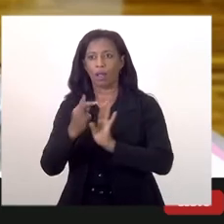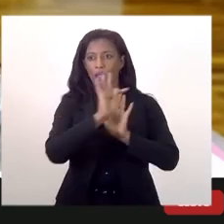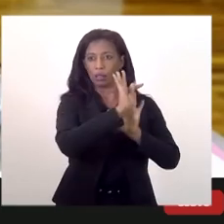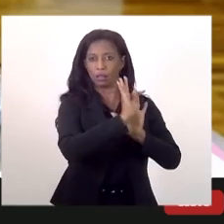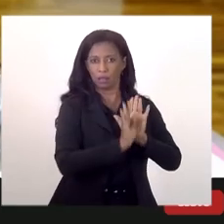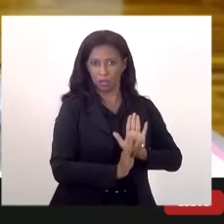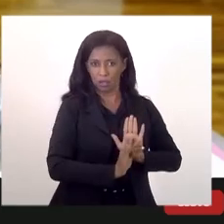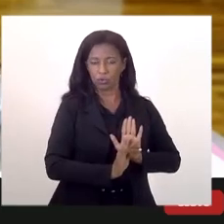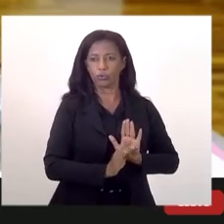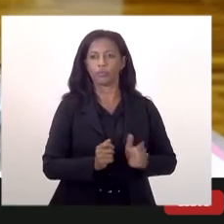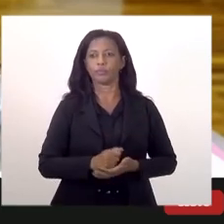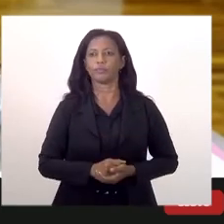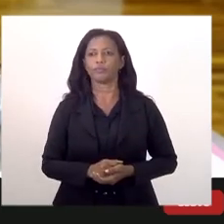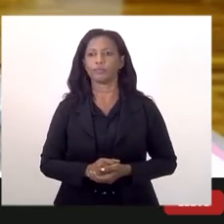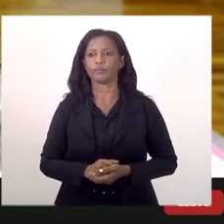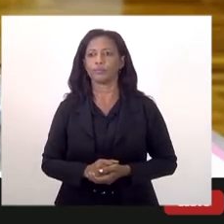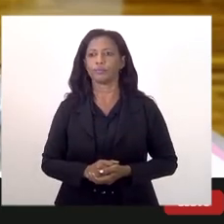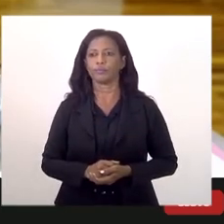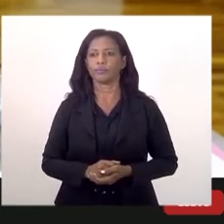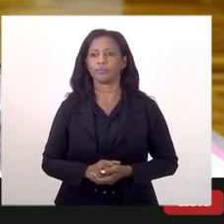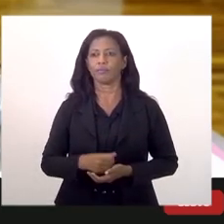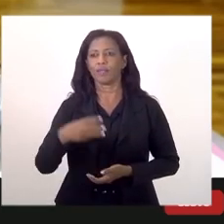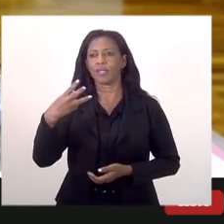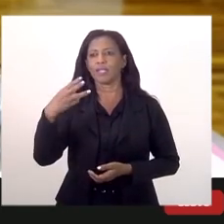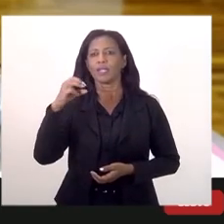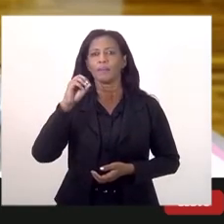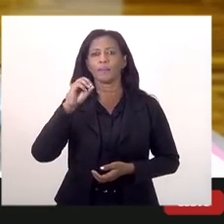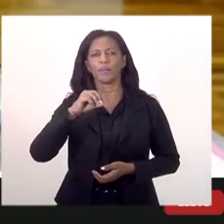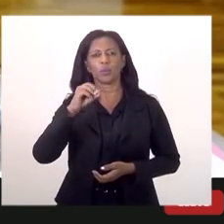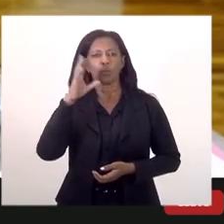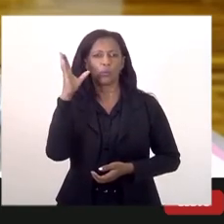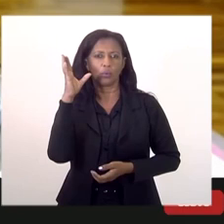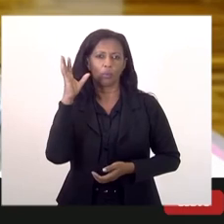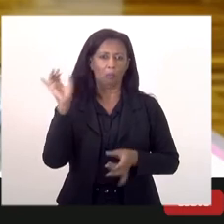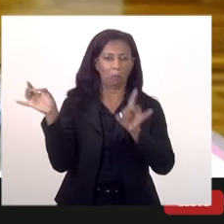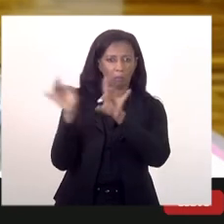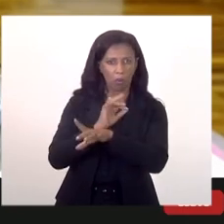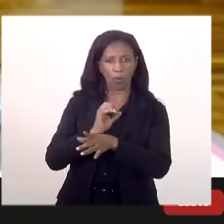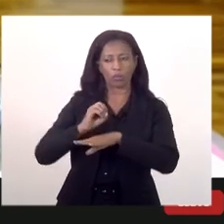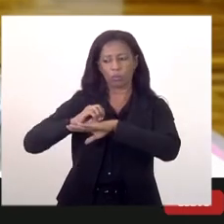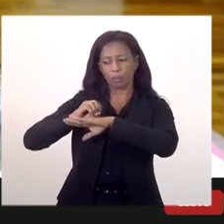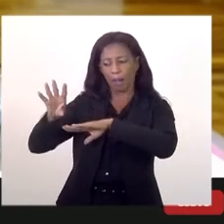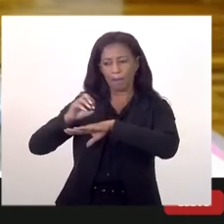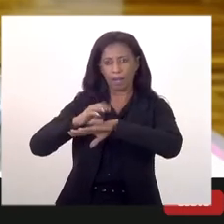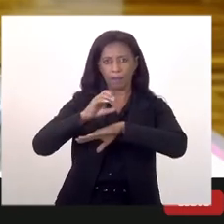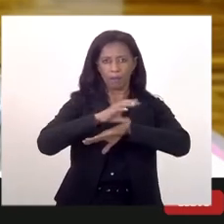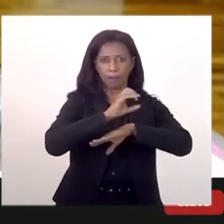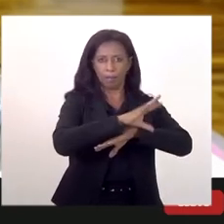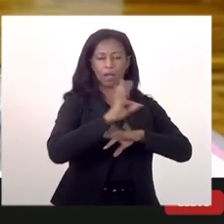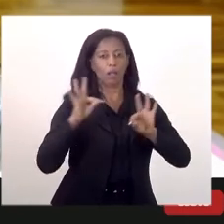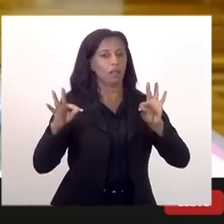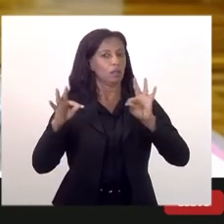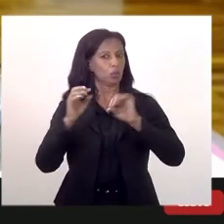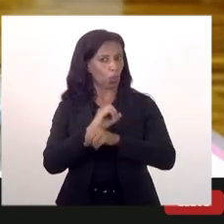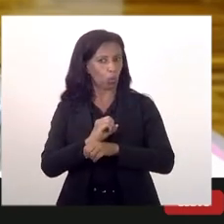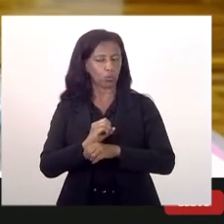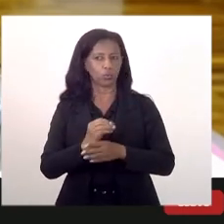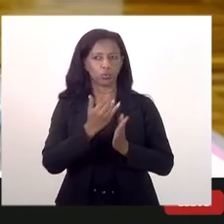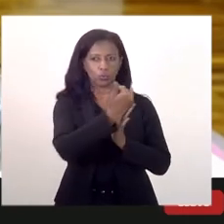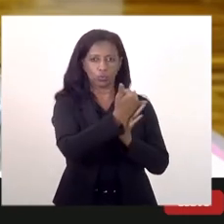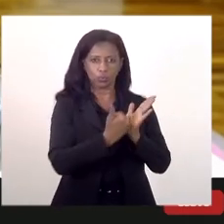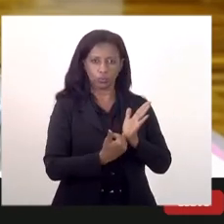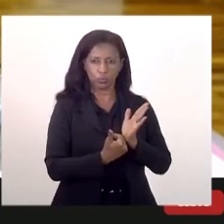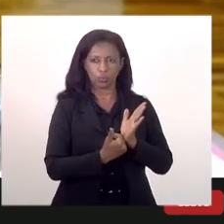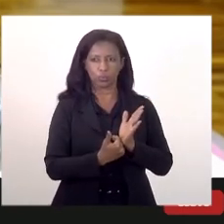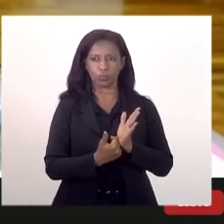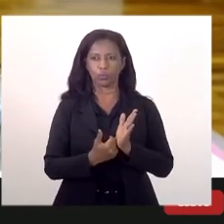em 30 minutos no máximo vamos mandar o texto para todos sem prejuízo que